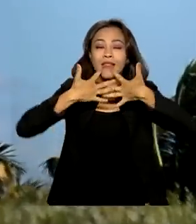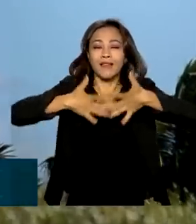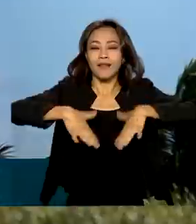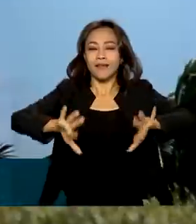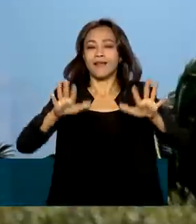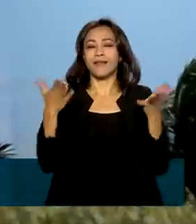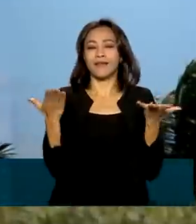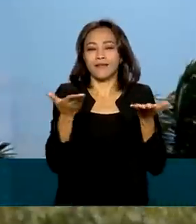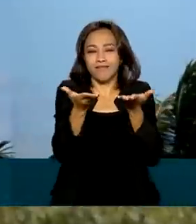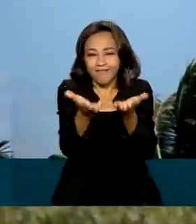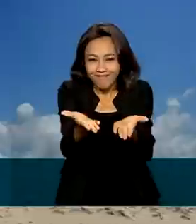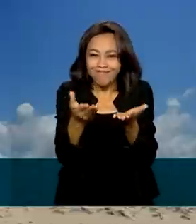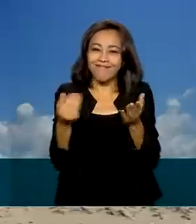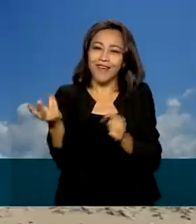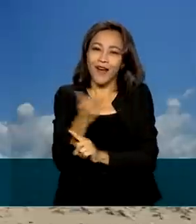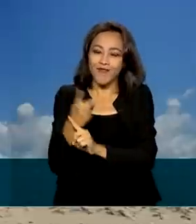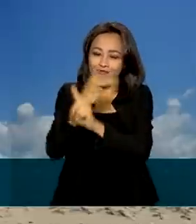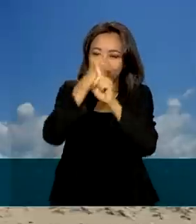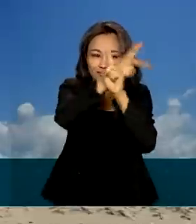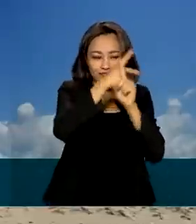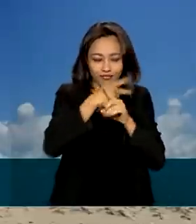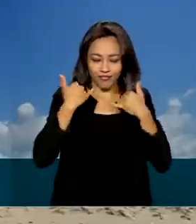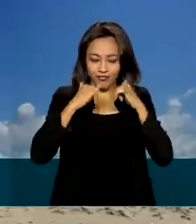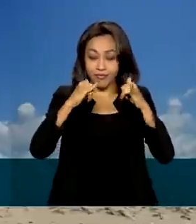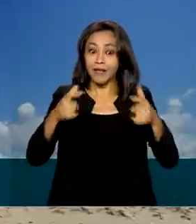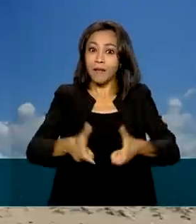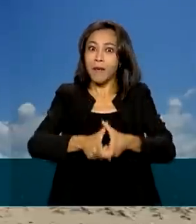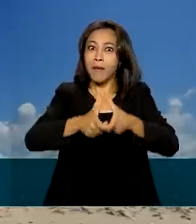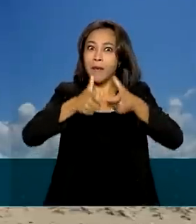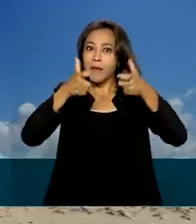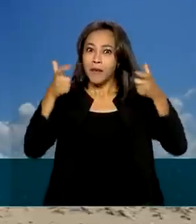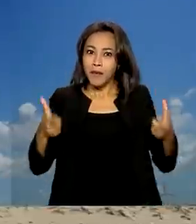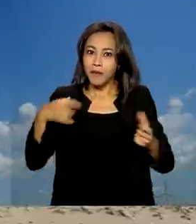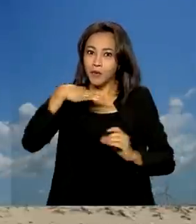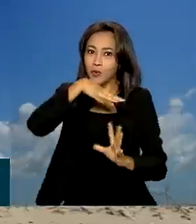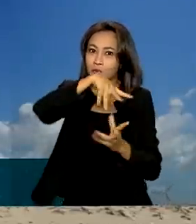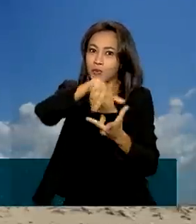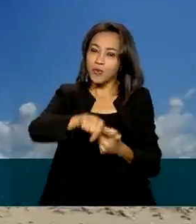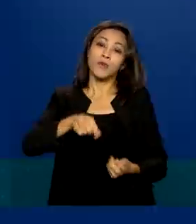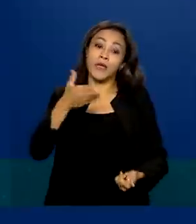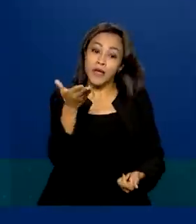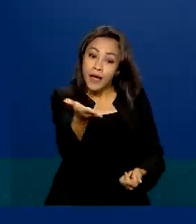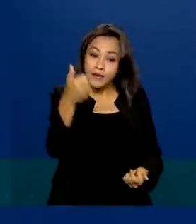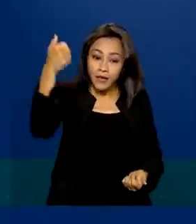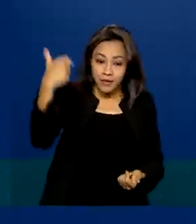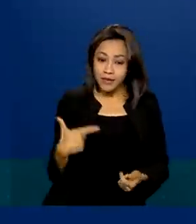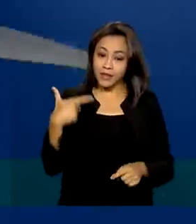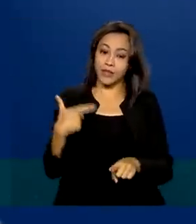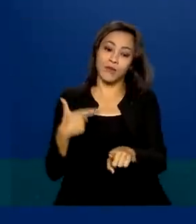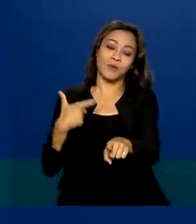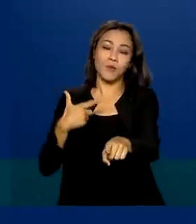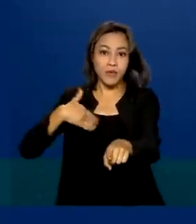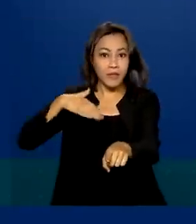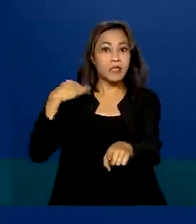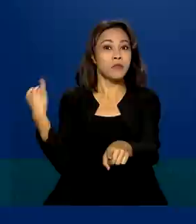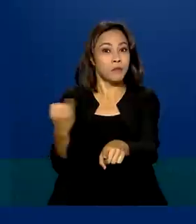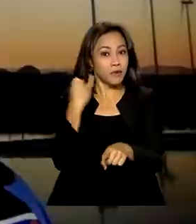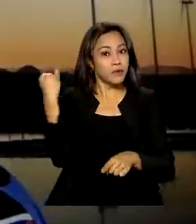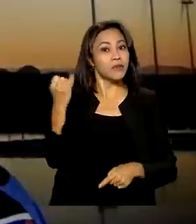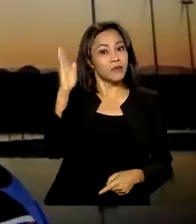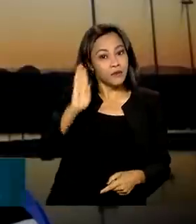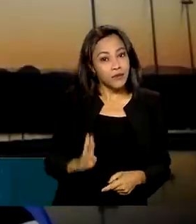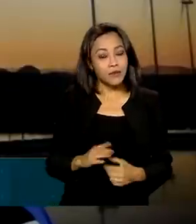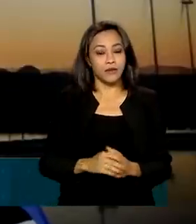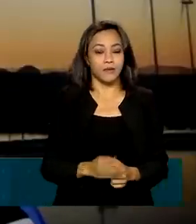limpa, a energia eólica é a que mais cresce no mundo e a segunda mais importante matriz energética brasileira.